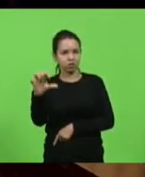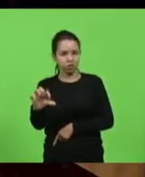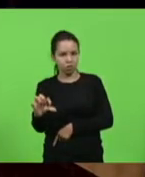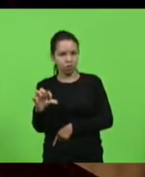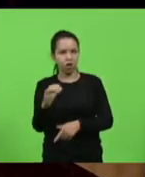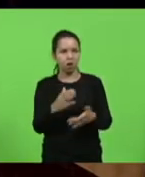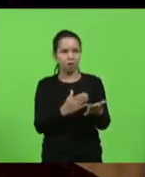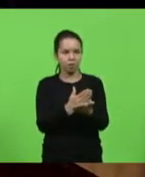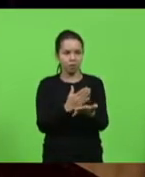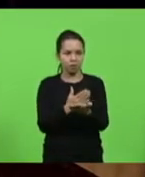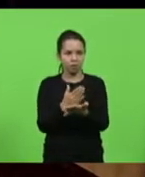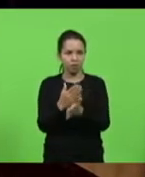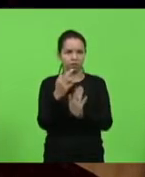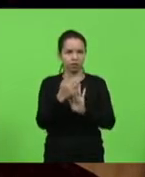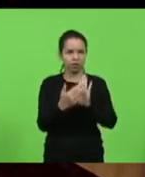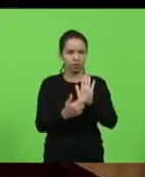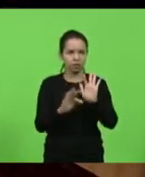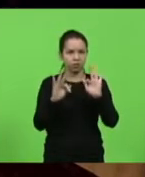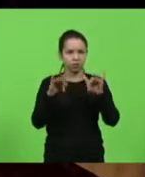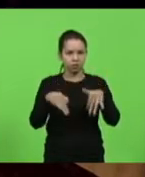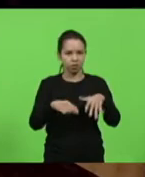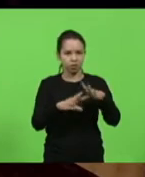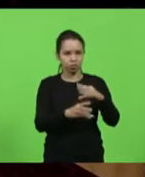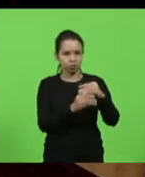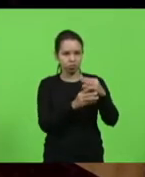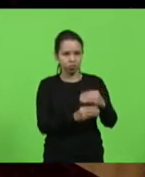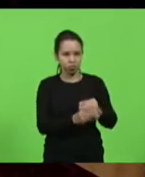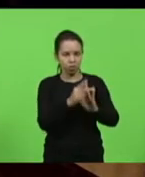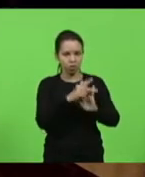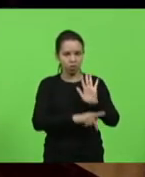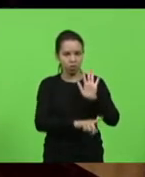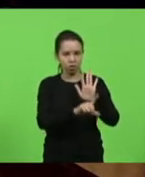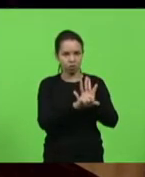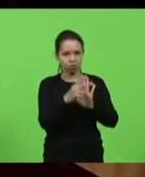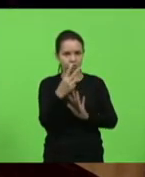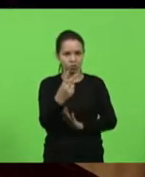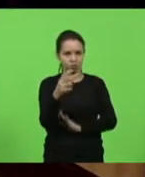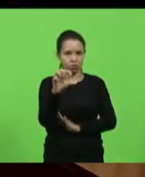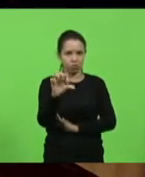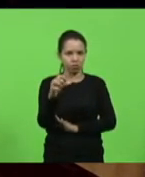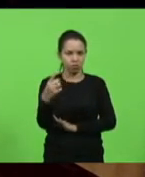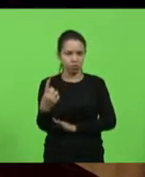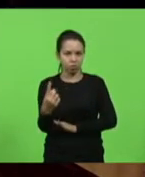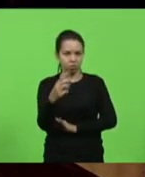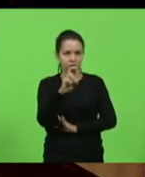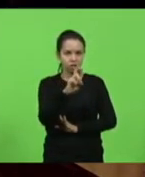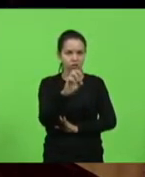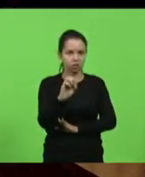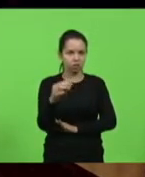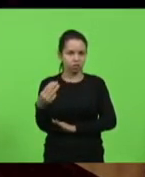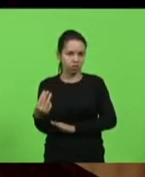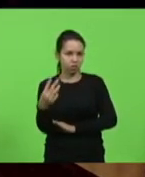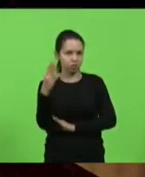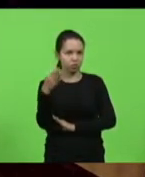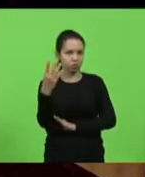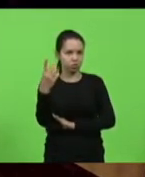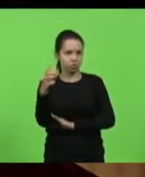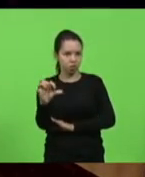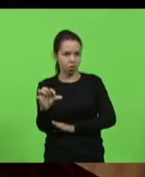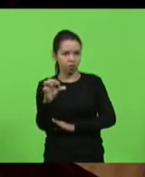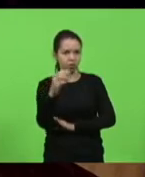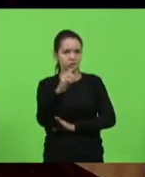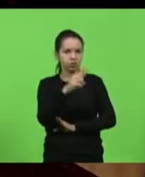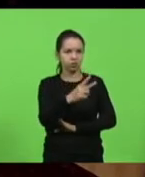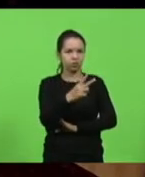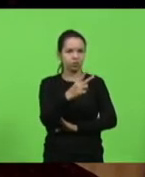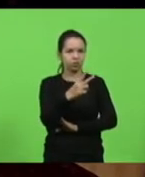aprovadas as redações finais exaradas aos projetos de lei 291, 503-2019, 231